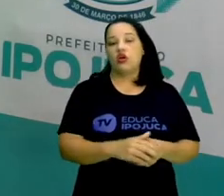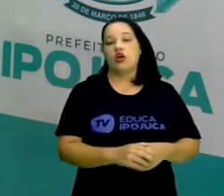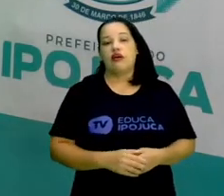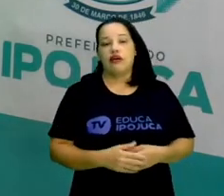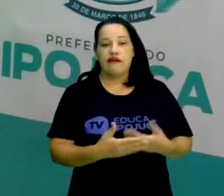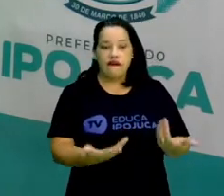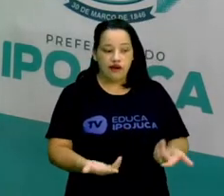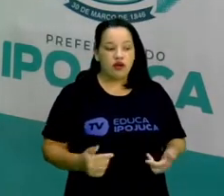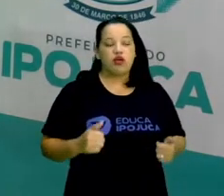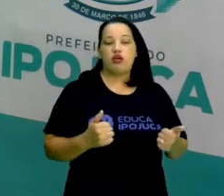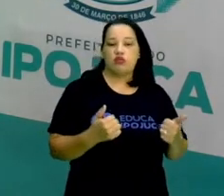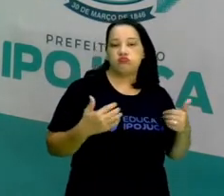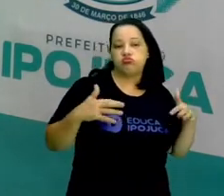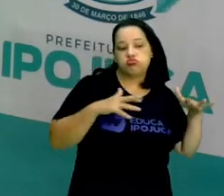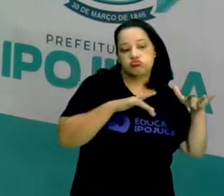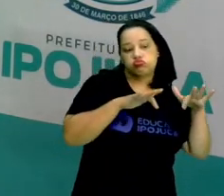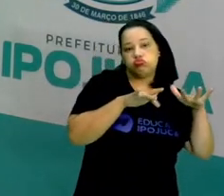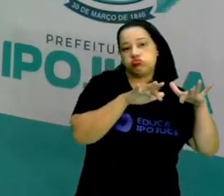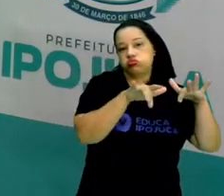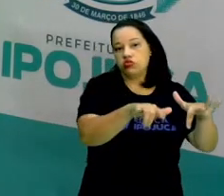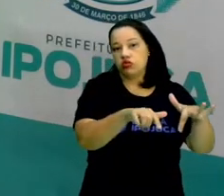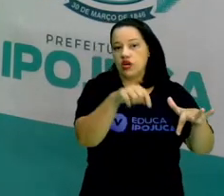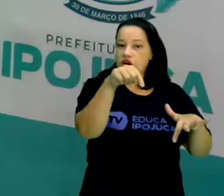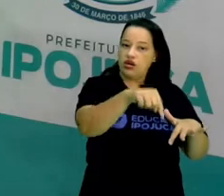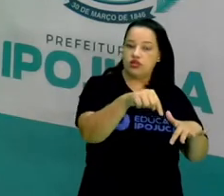adentrou, chegou nessas terras,